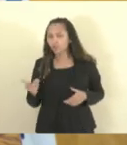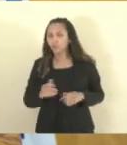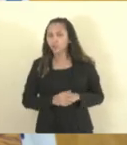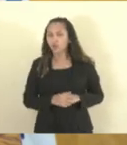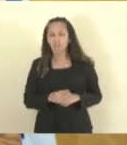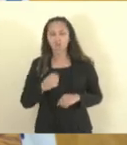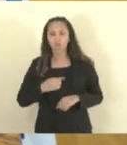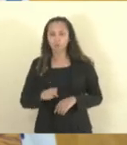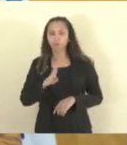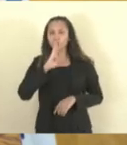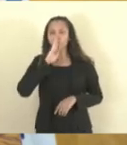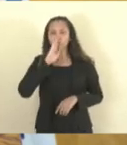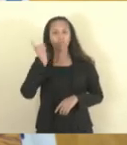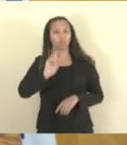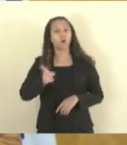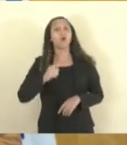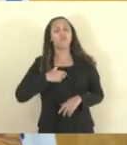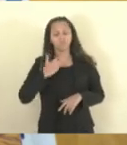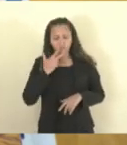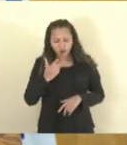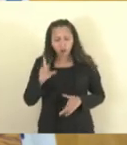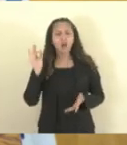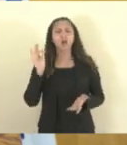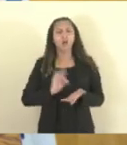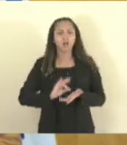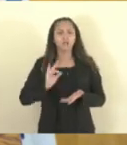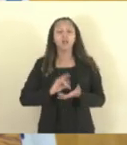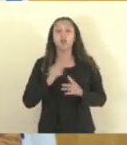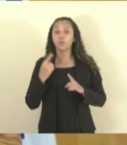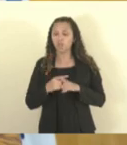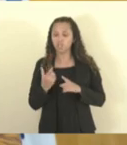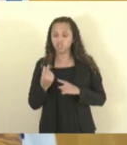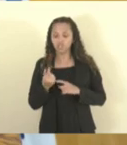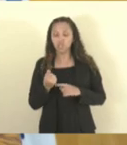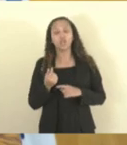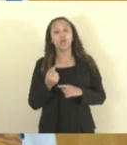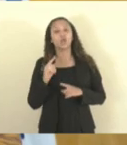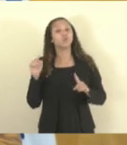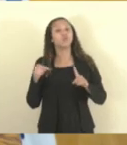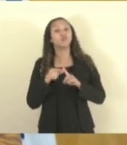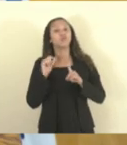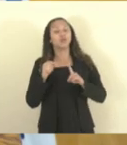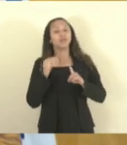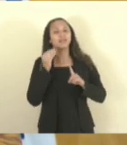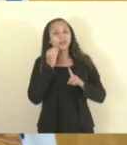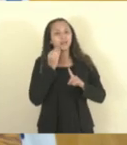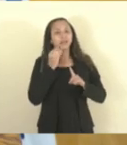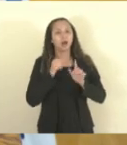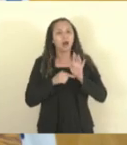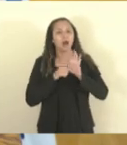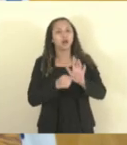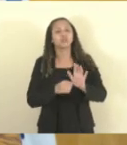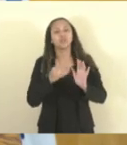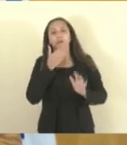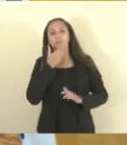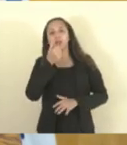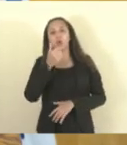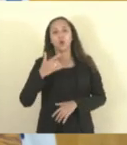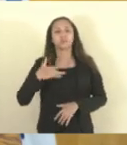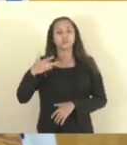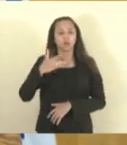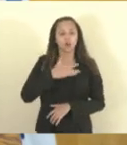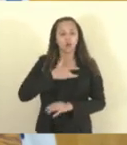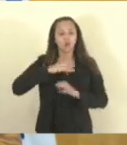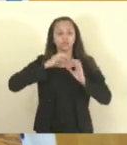enquanto eu estiver na política, porque esse dinheiro era para estar melhorando as condições da educação, da saúde, do